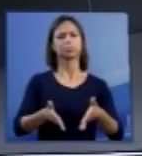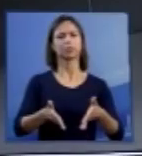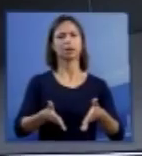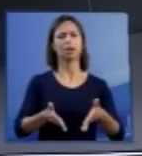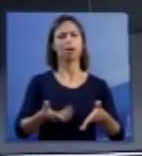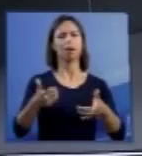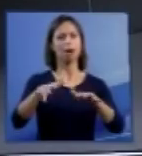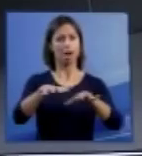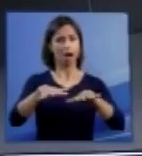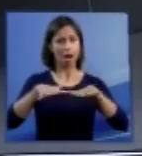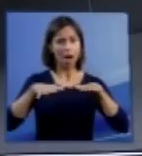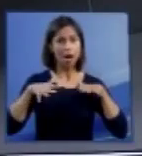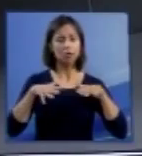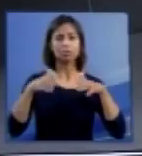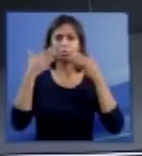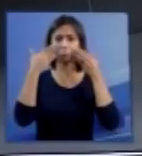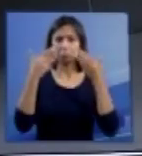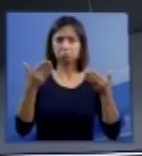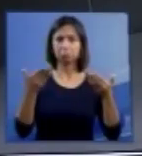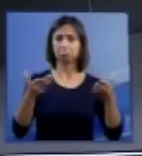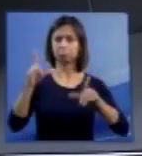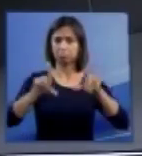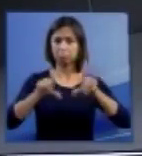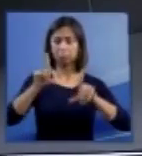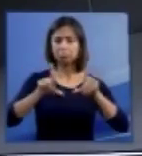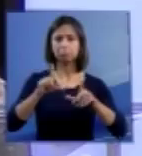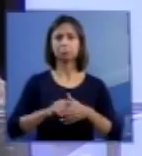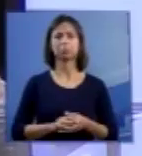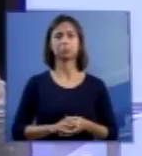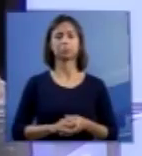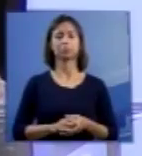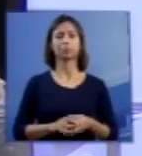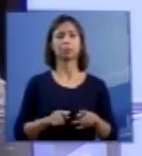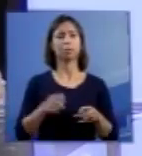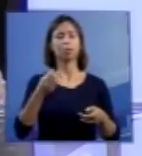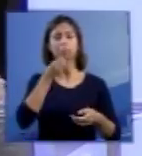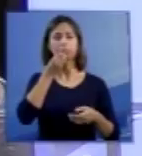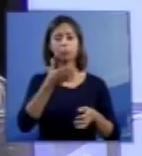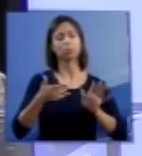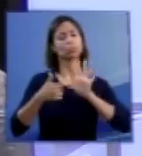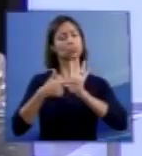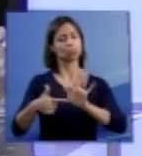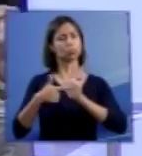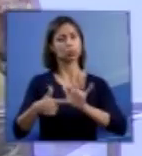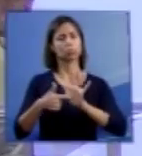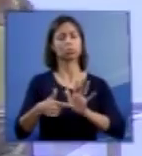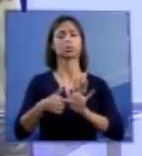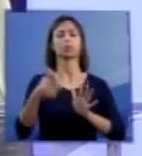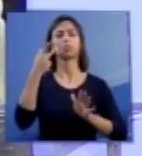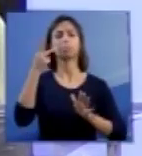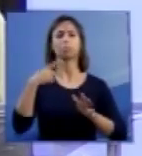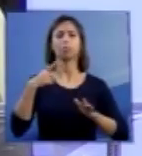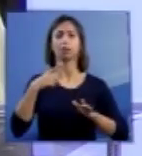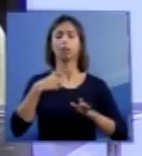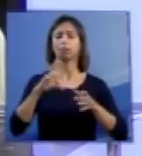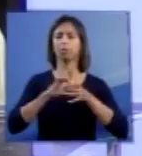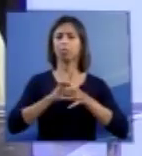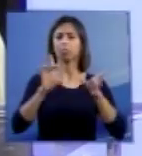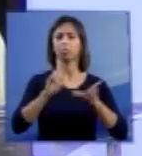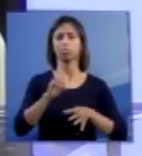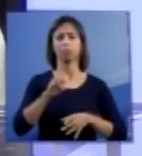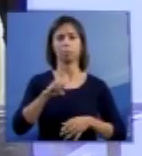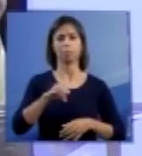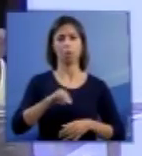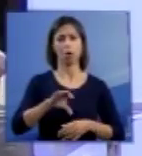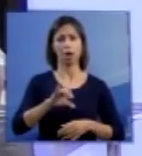porque considero que é uma oportunidade de contribuir para o aprofundamento da democracia em nosso país